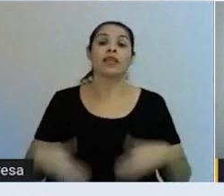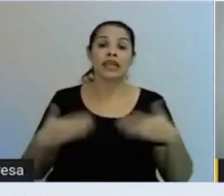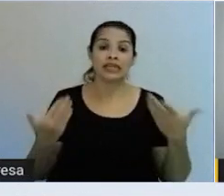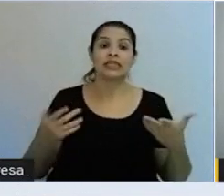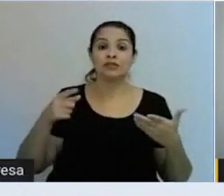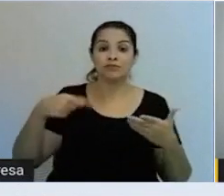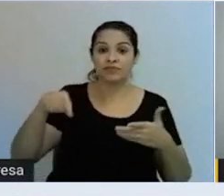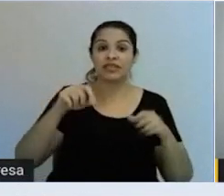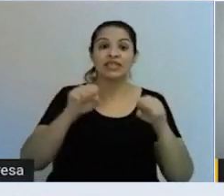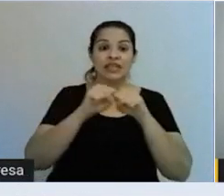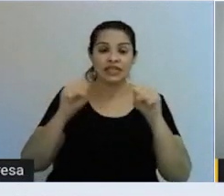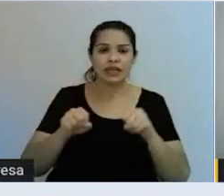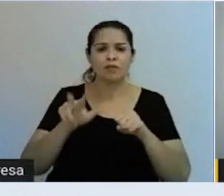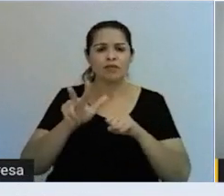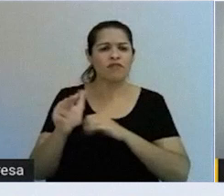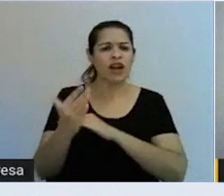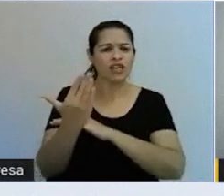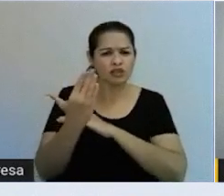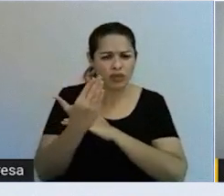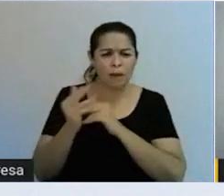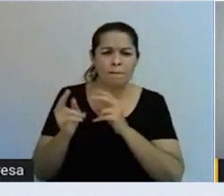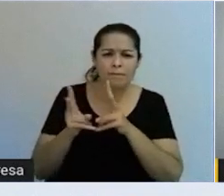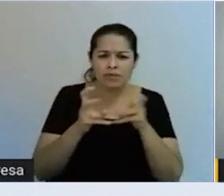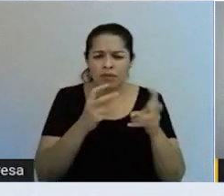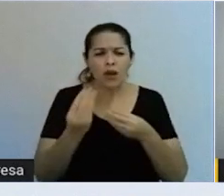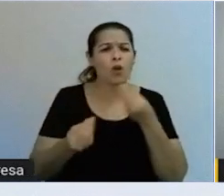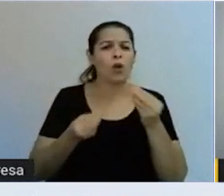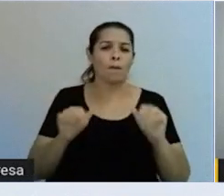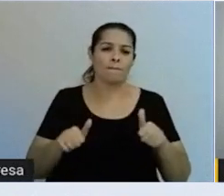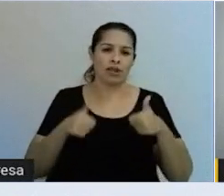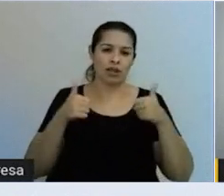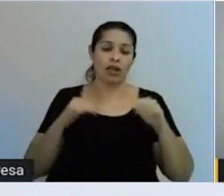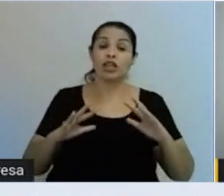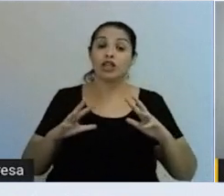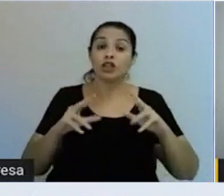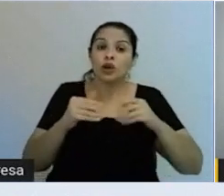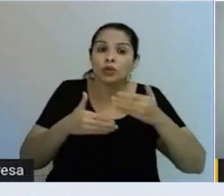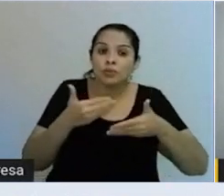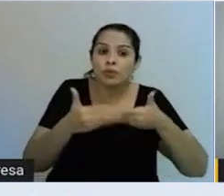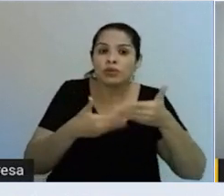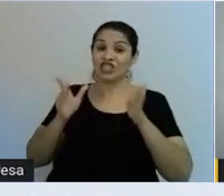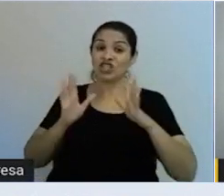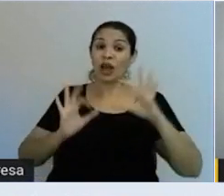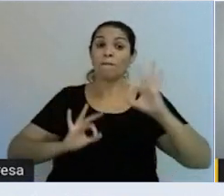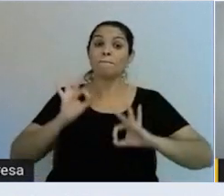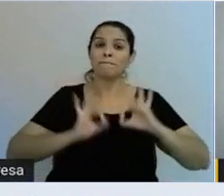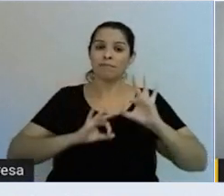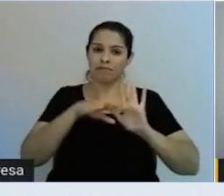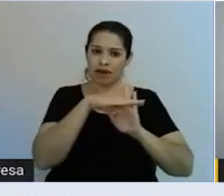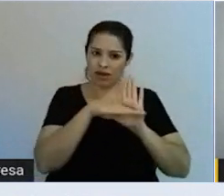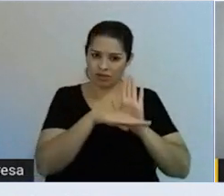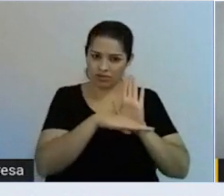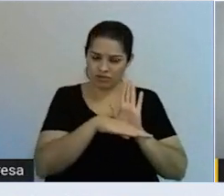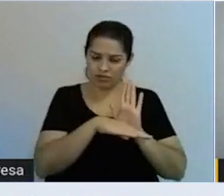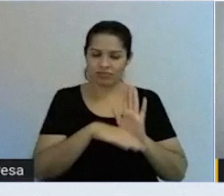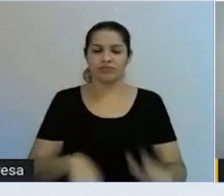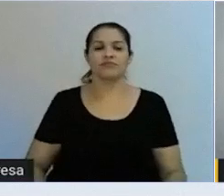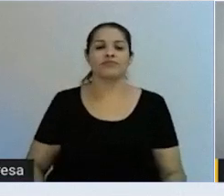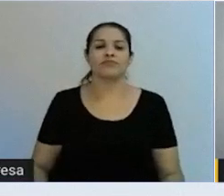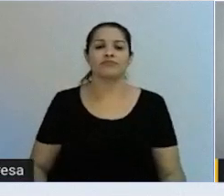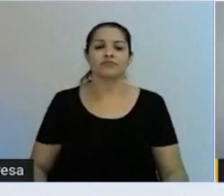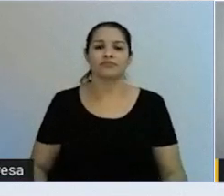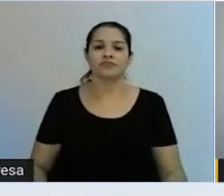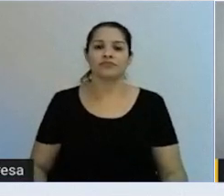identificar oportunidades de melhorias em todo o processo de segurança, né? Aí, lógico, a definição dos